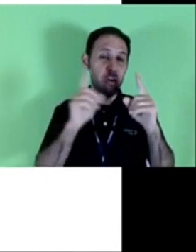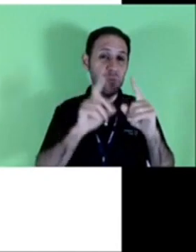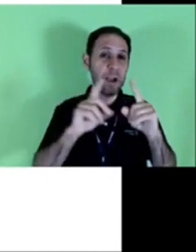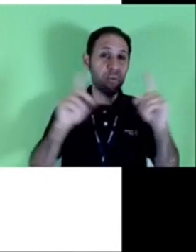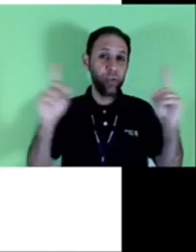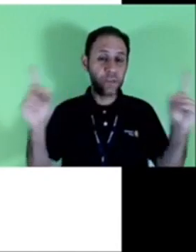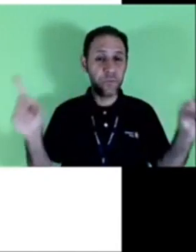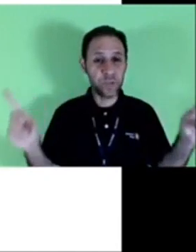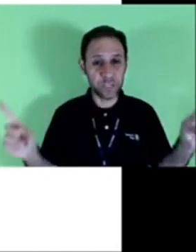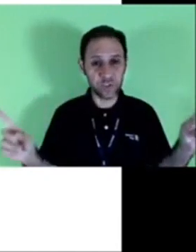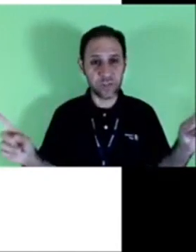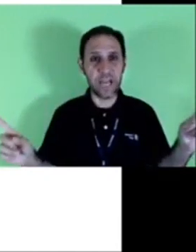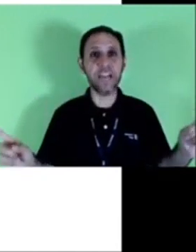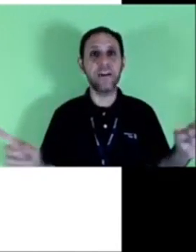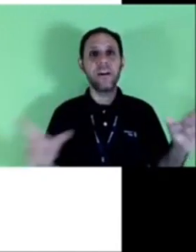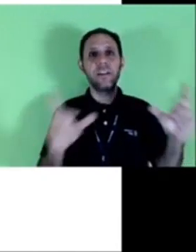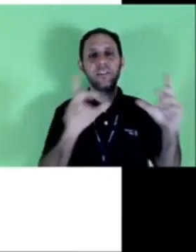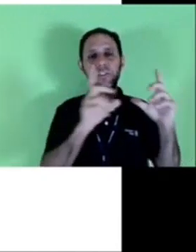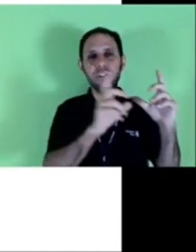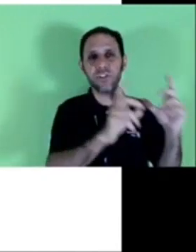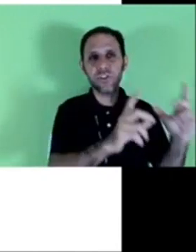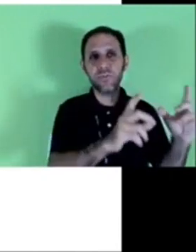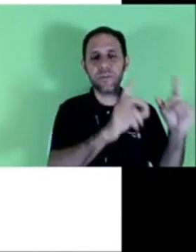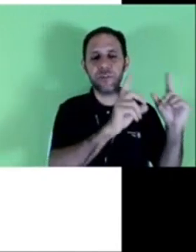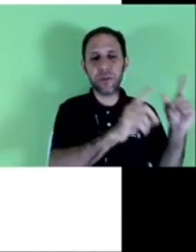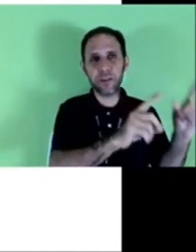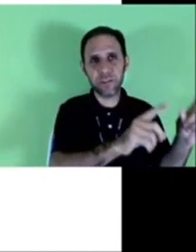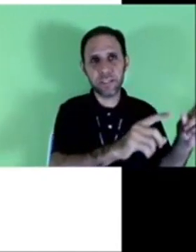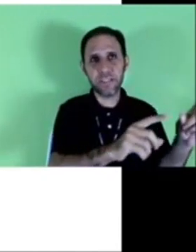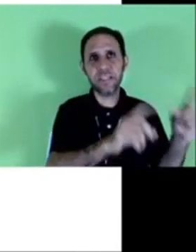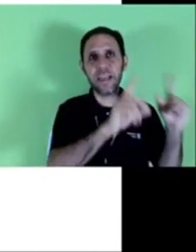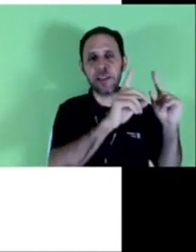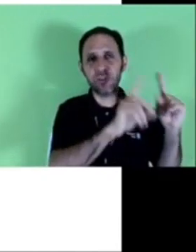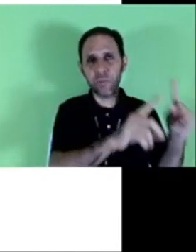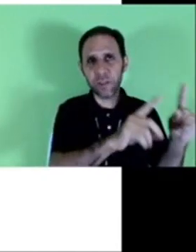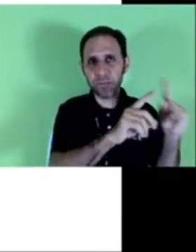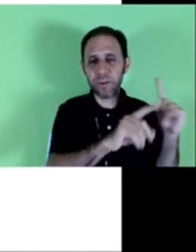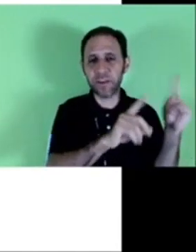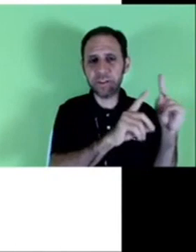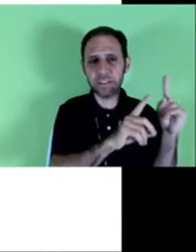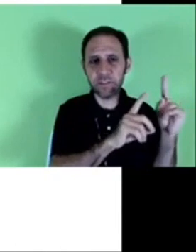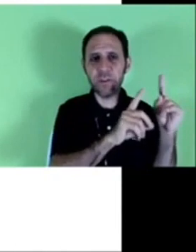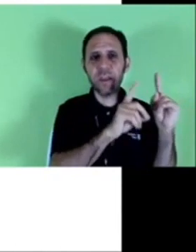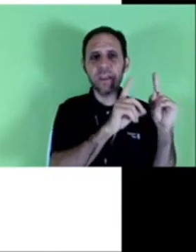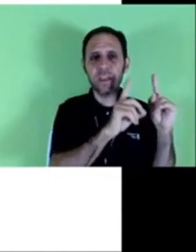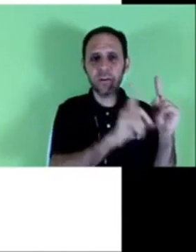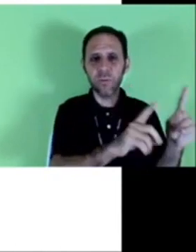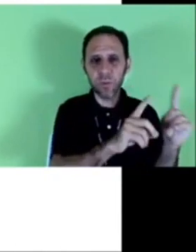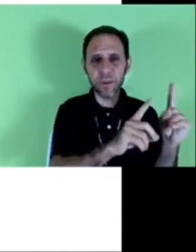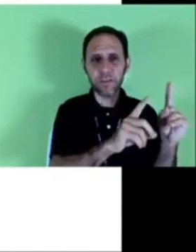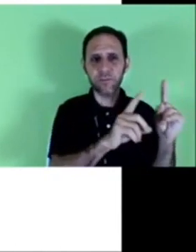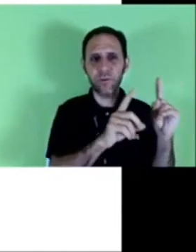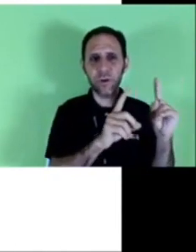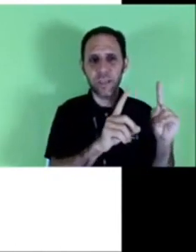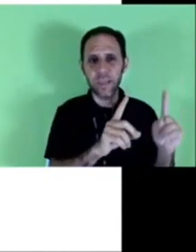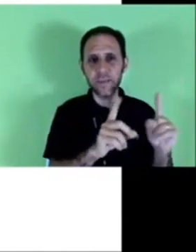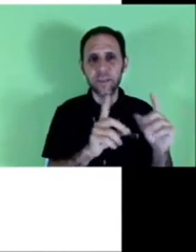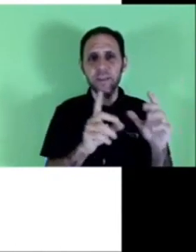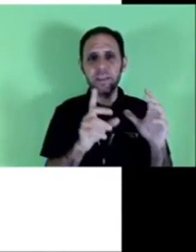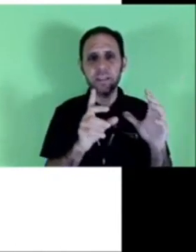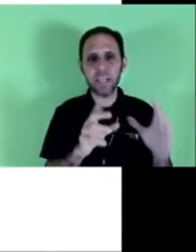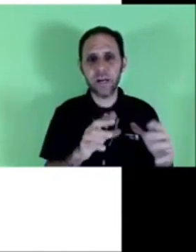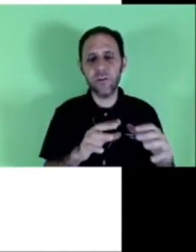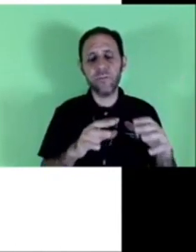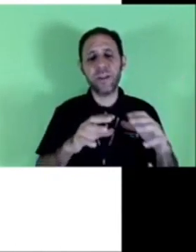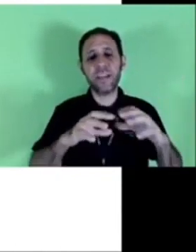Porque se alguma coisa for questionada, existe uma firma reconhecida e aquele documento foi reconhecido em algum momento. Ok?